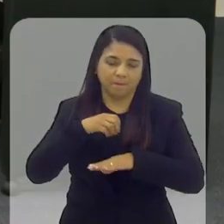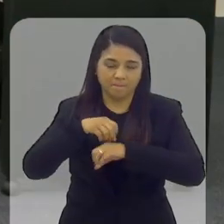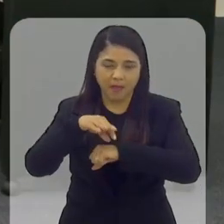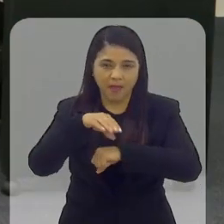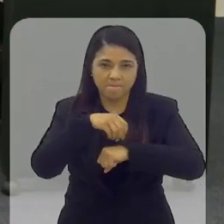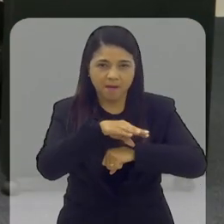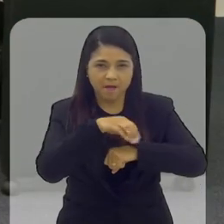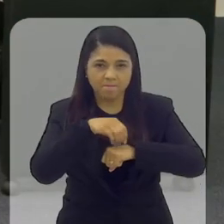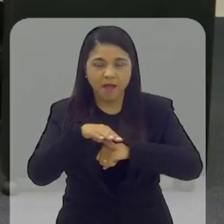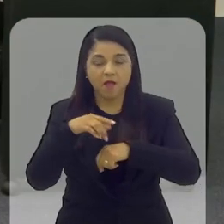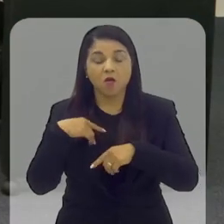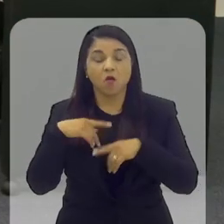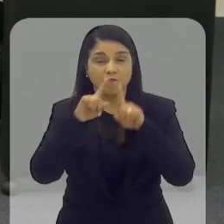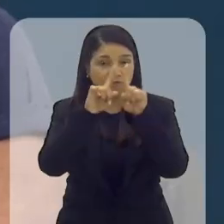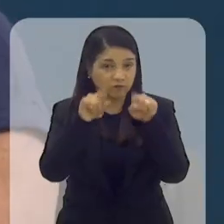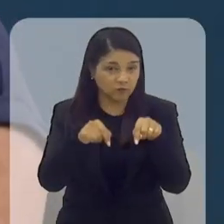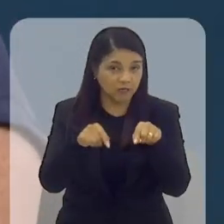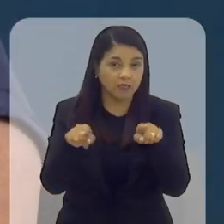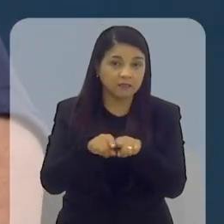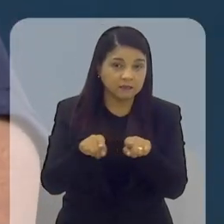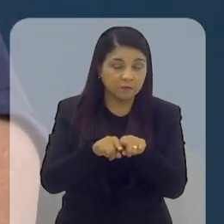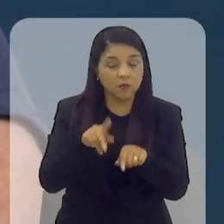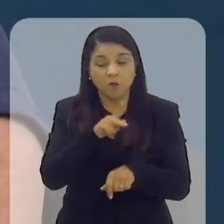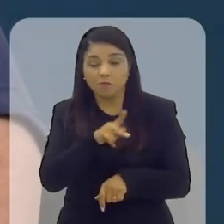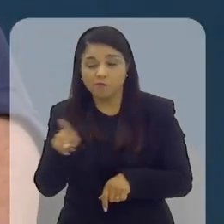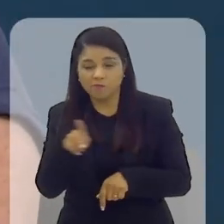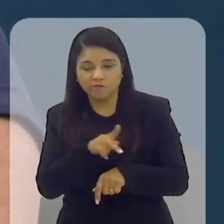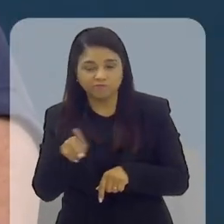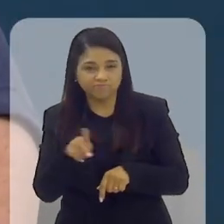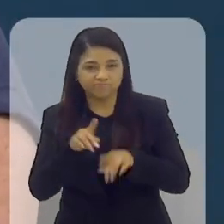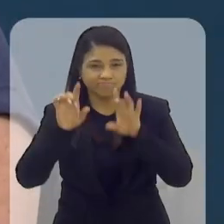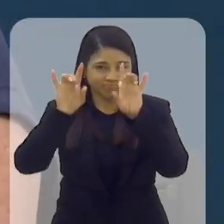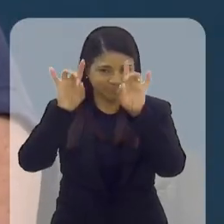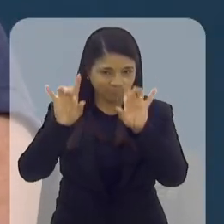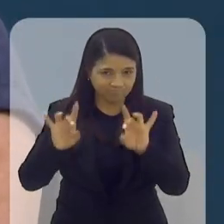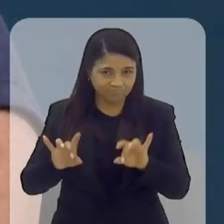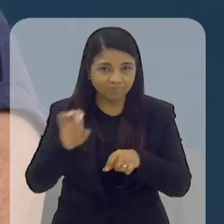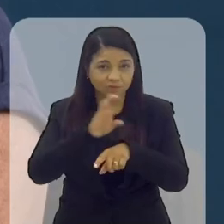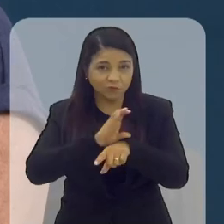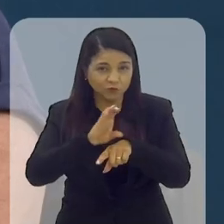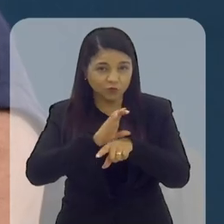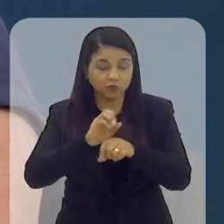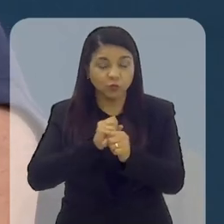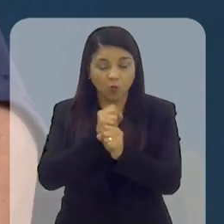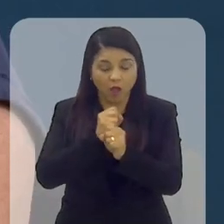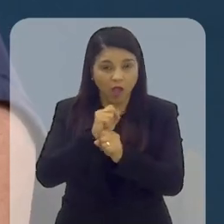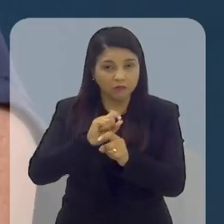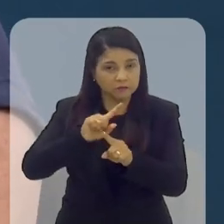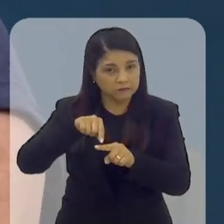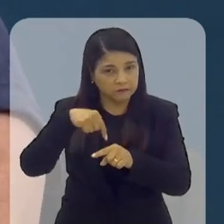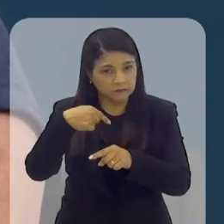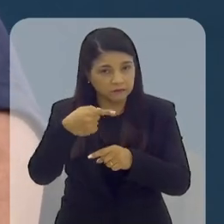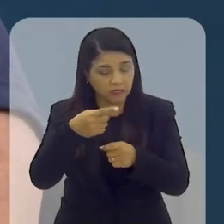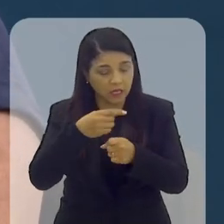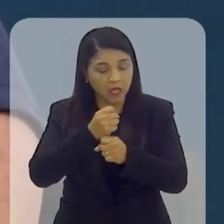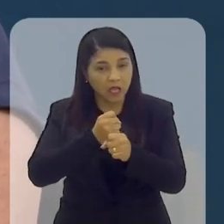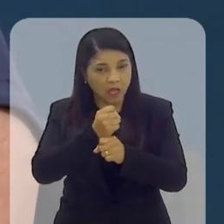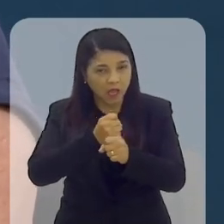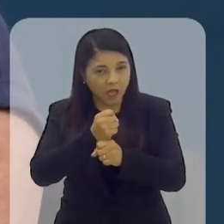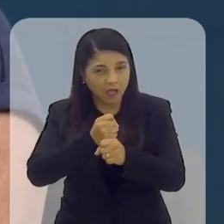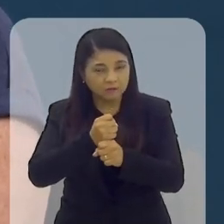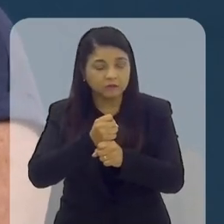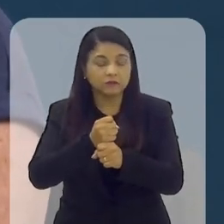já tinha como funcionária da casa e com a especialização. E, anos depois, eu